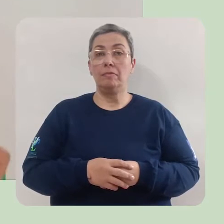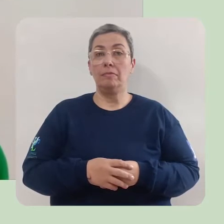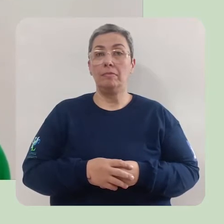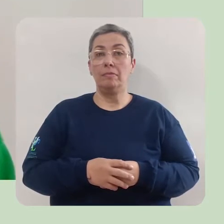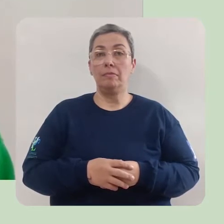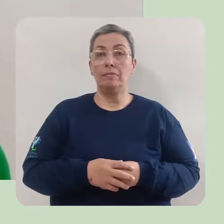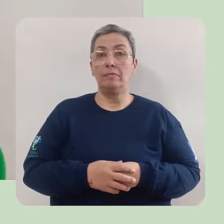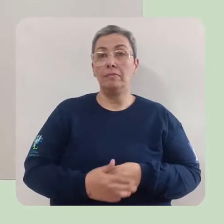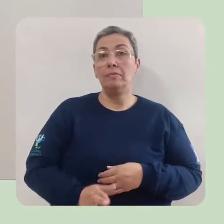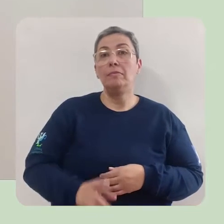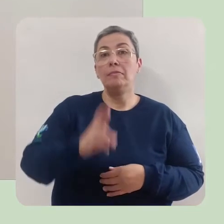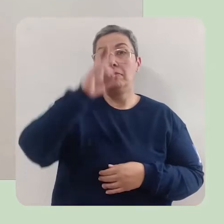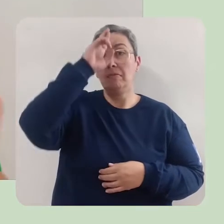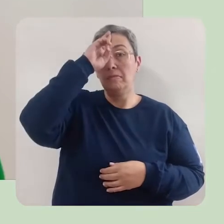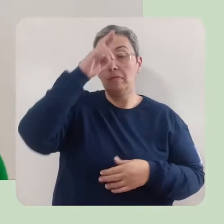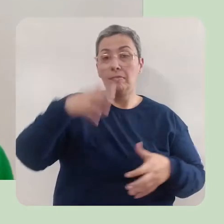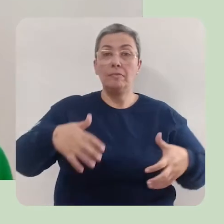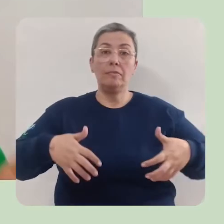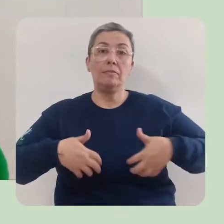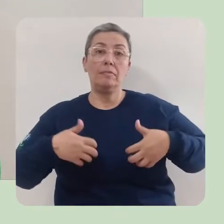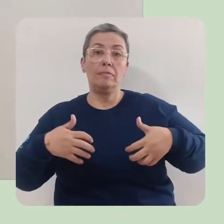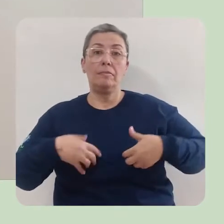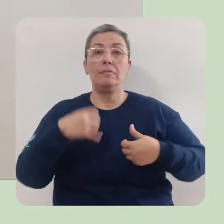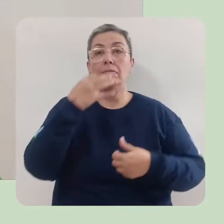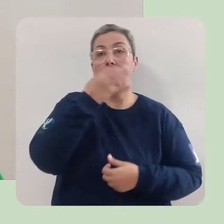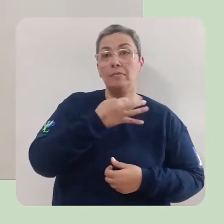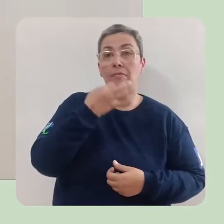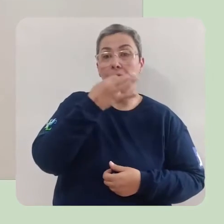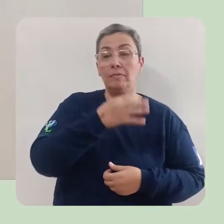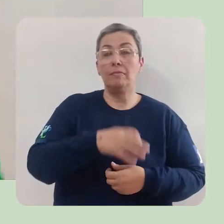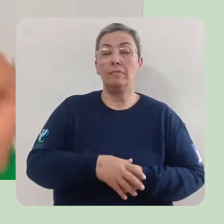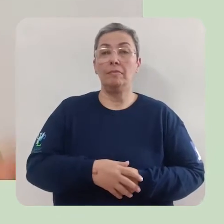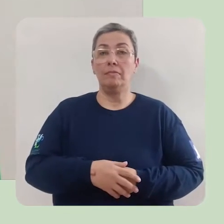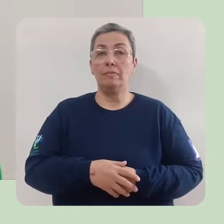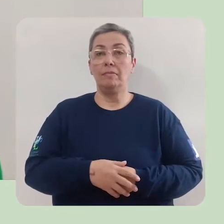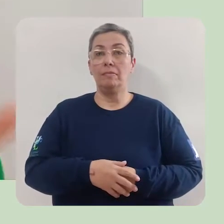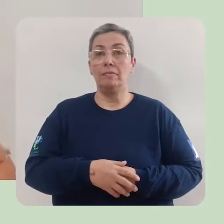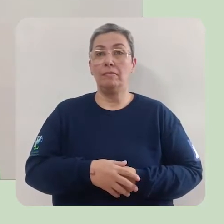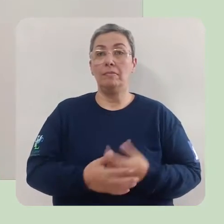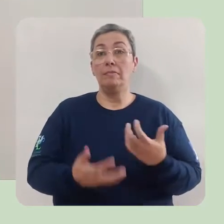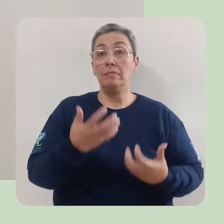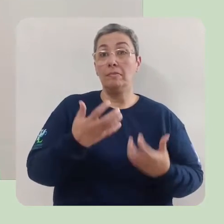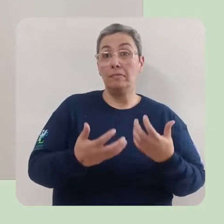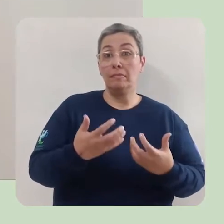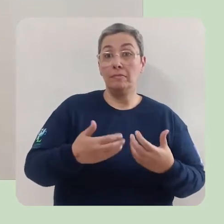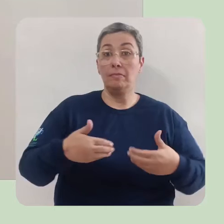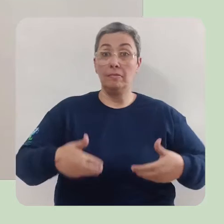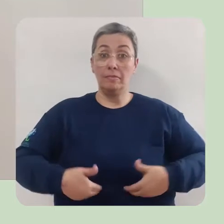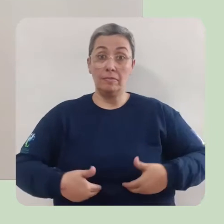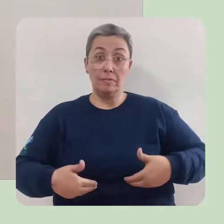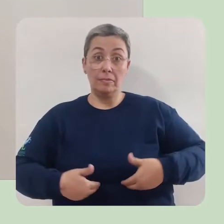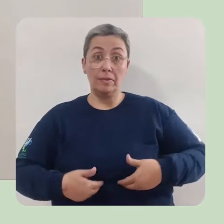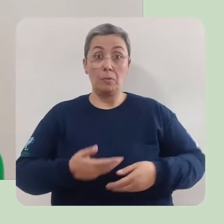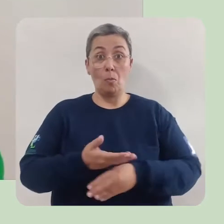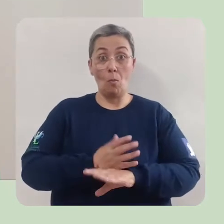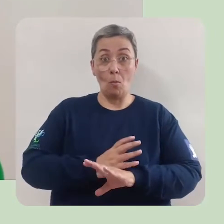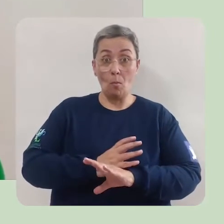Meio-dia, macaco assobia. Fogo, barriga vazia.